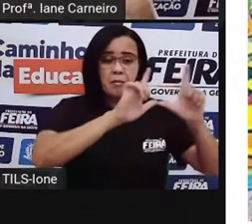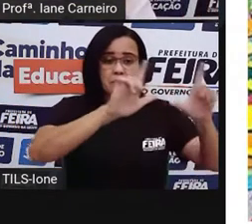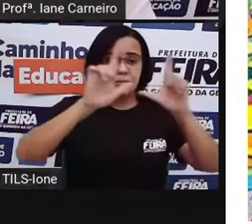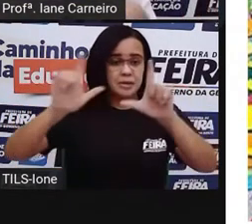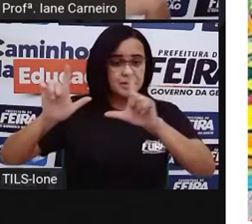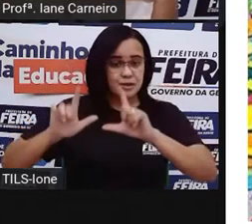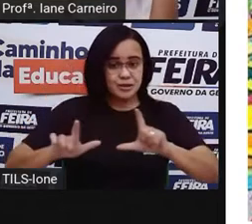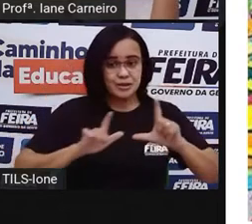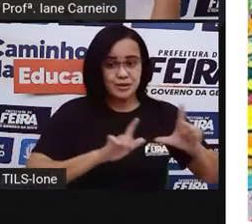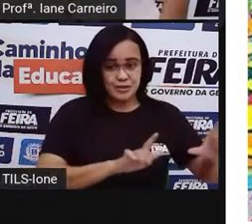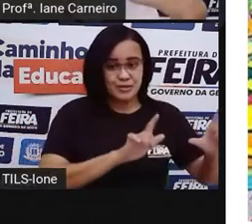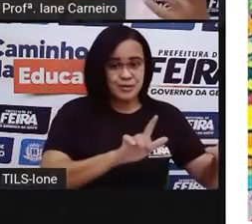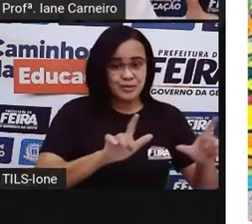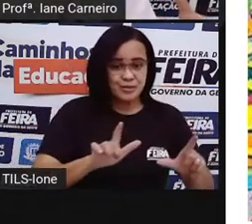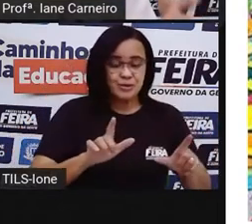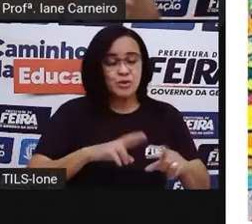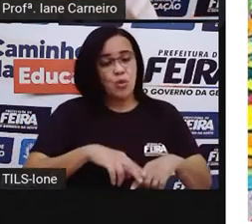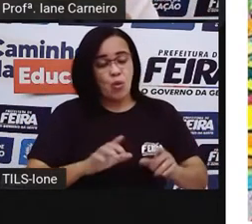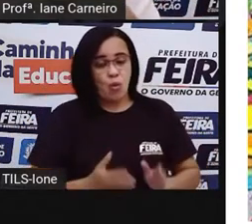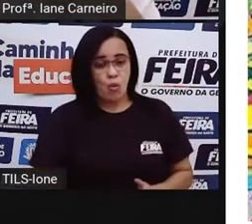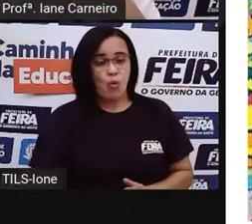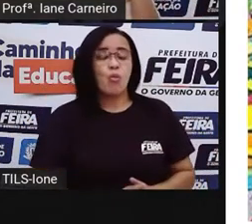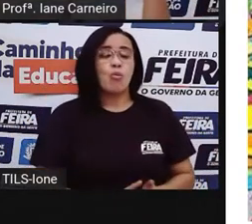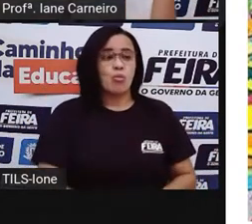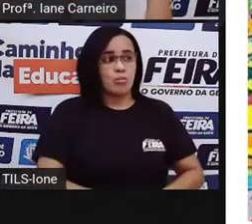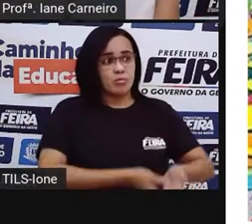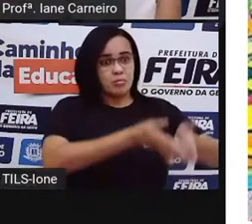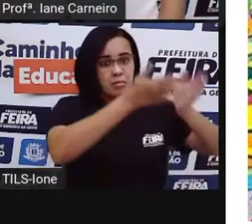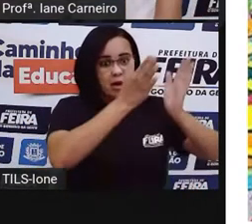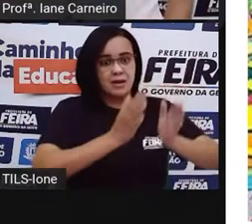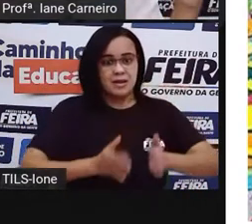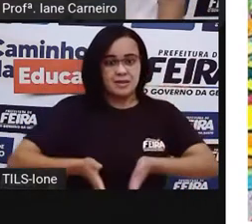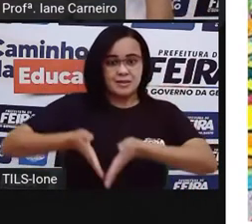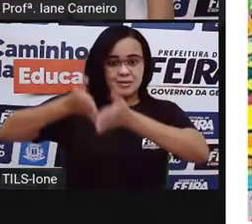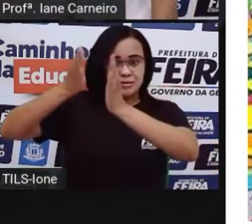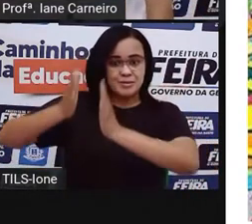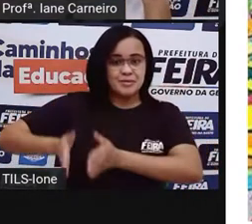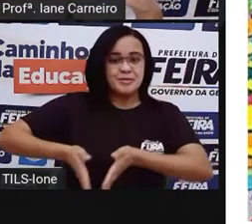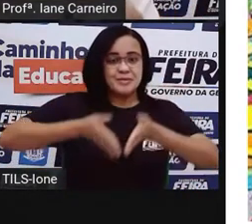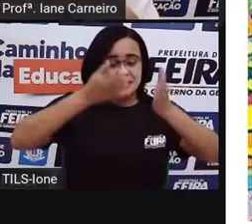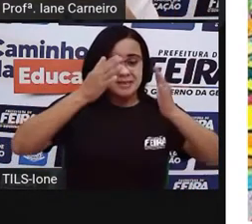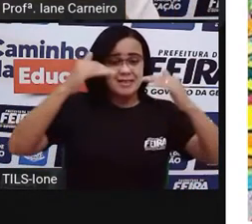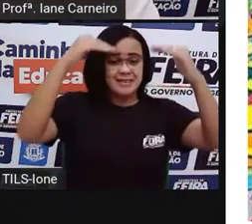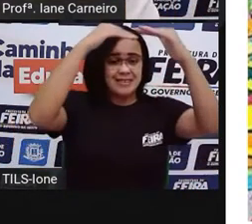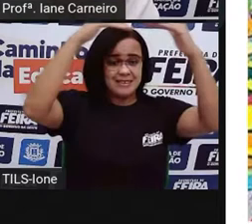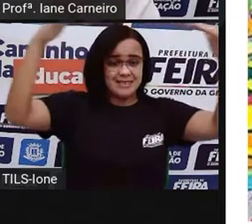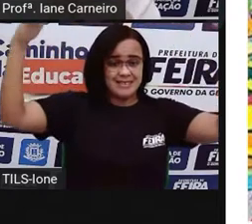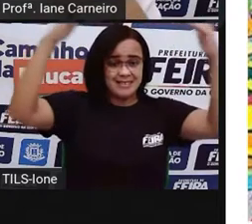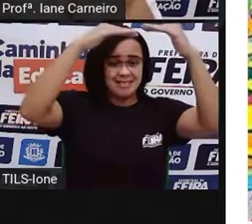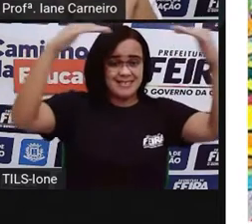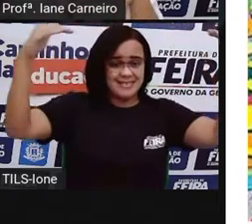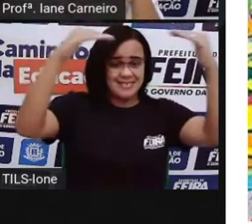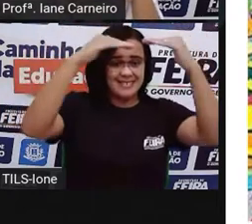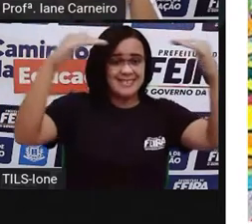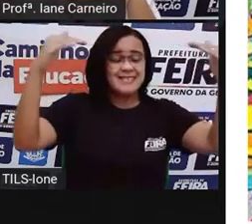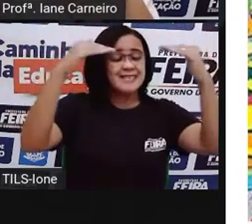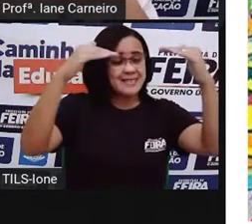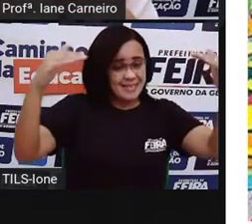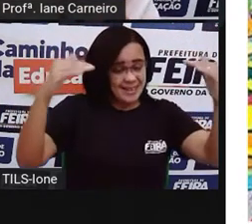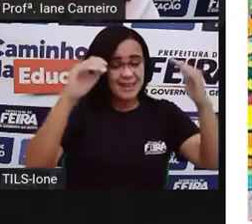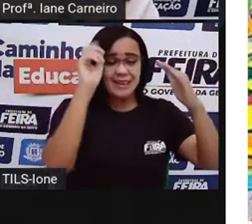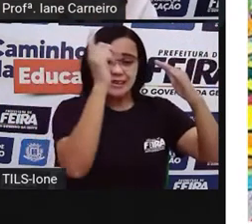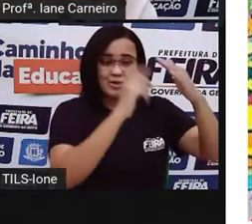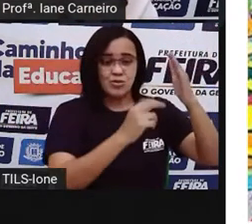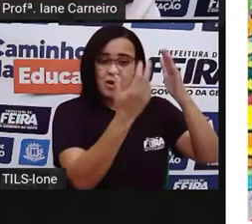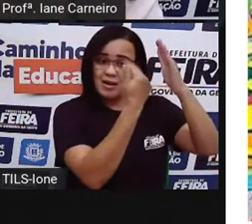de igrejas, de museus, né? Paredes também eram, o mosaico era usado para decorar e também tetos, né?